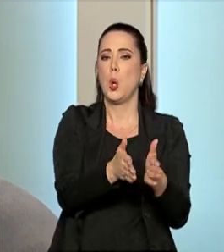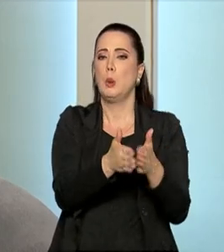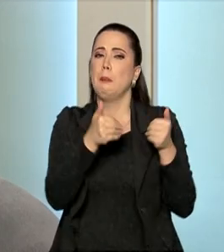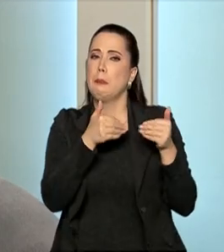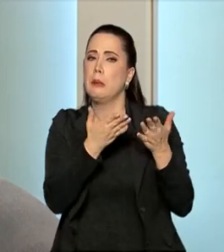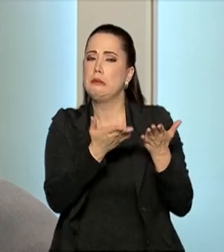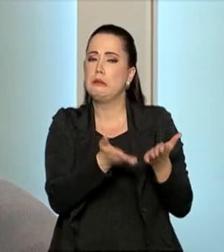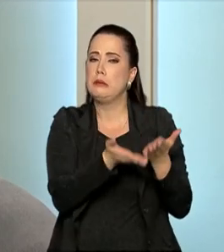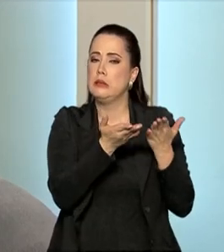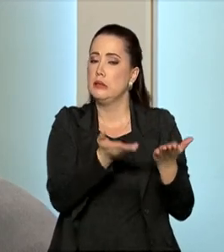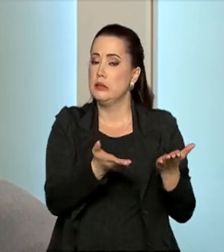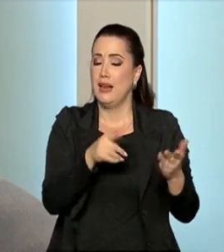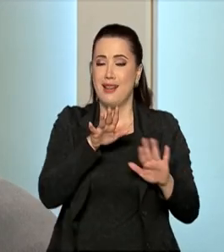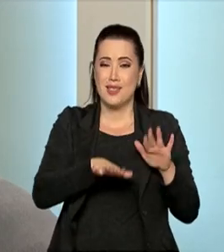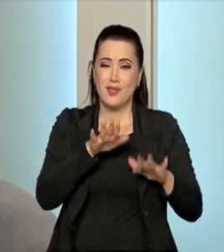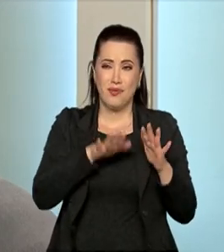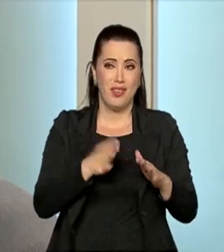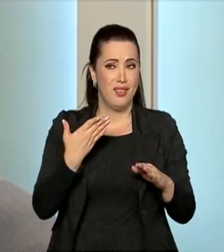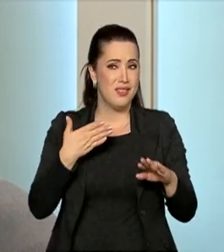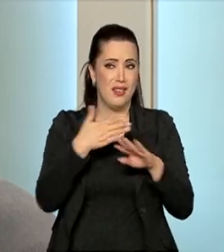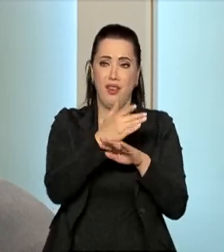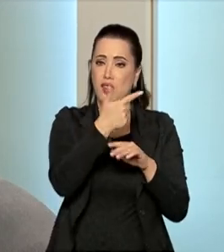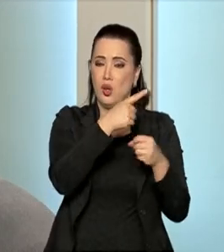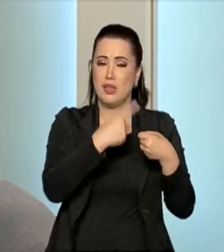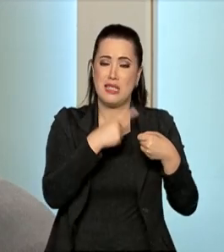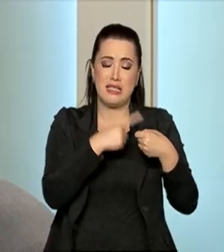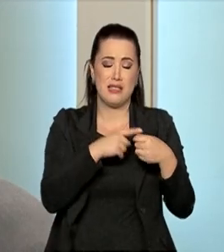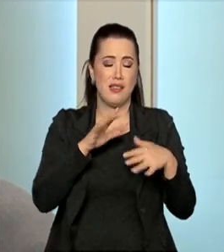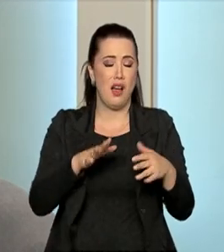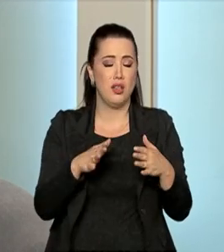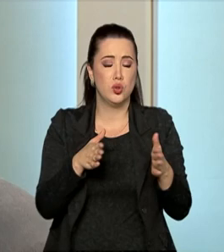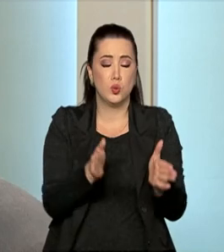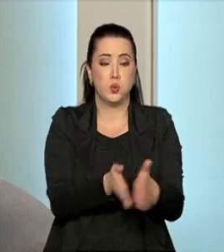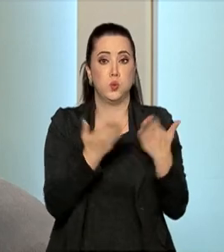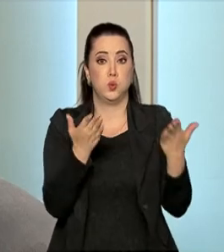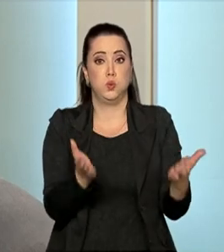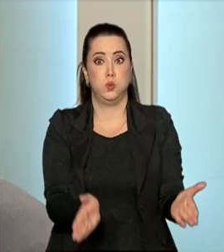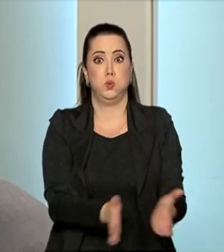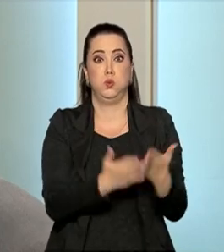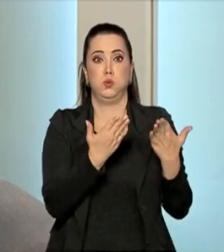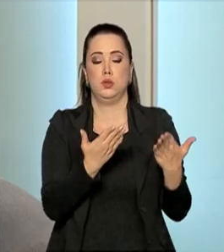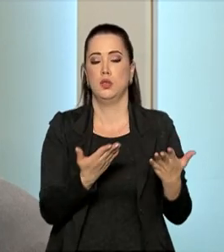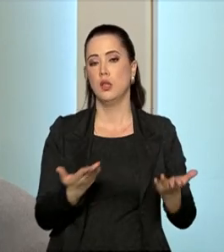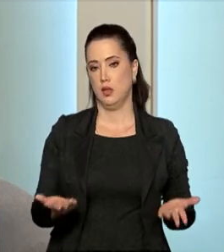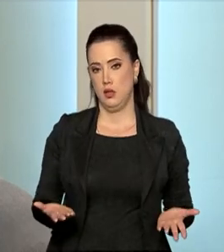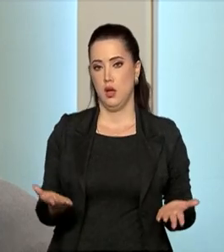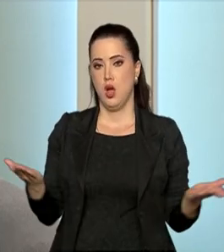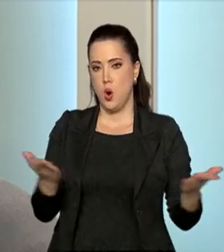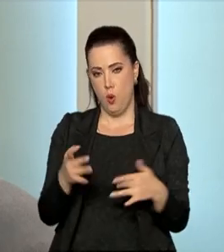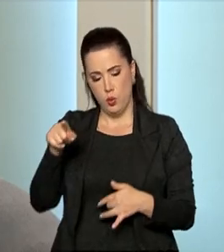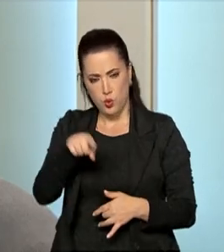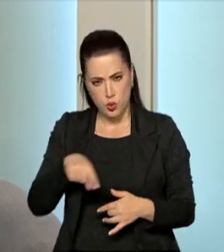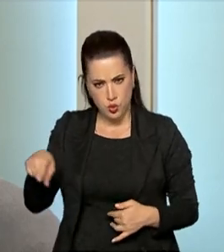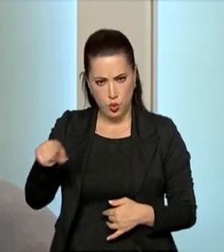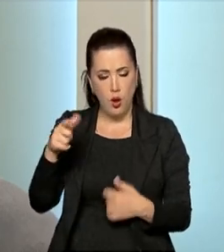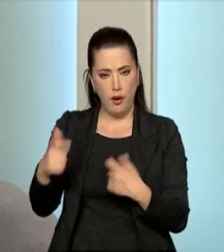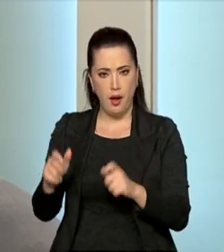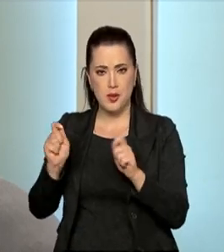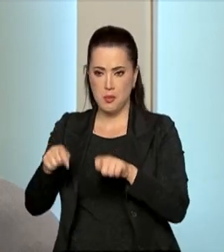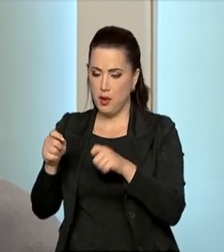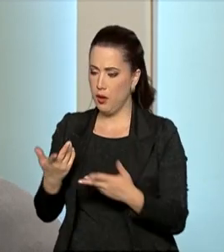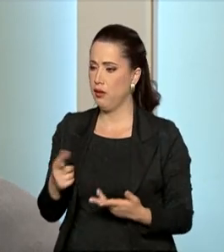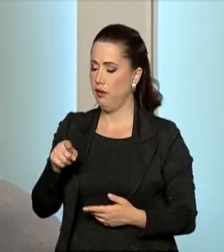cidades. É até de forma bastante miserável. Hoje, lá, há a possibilidade dos países